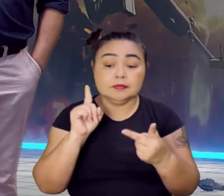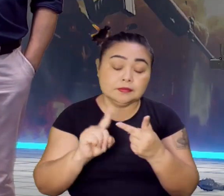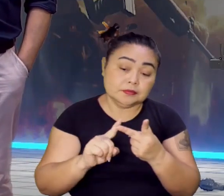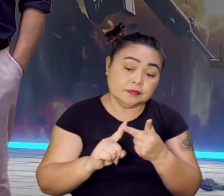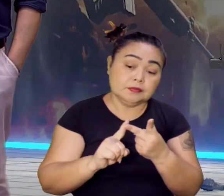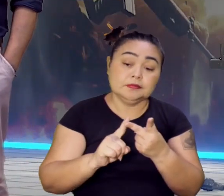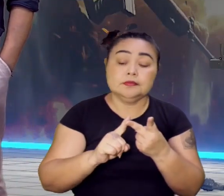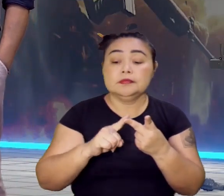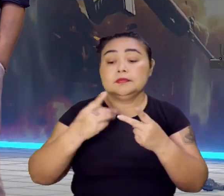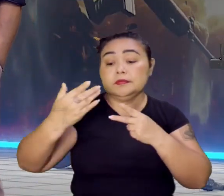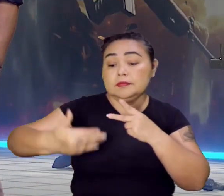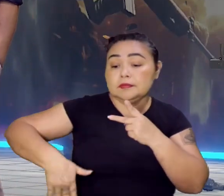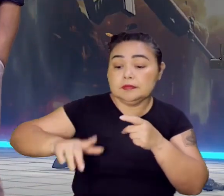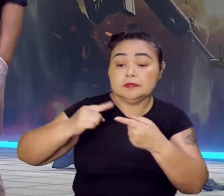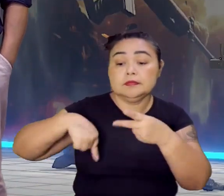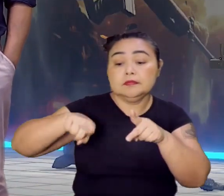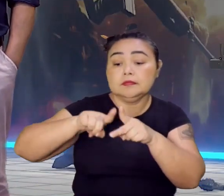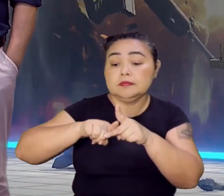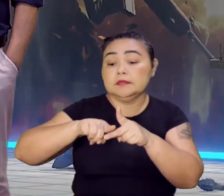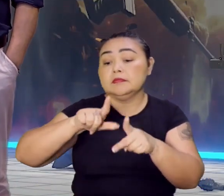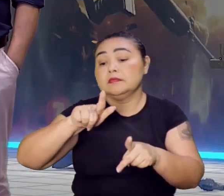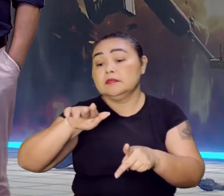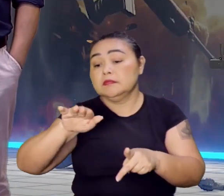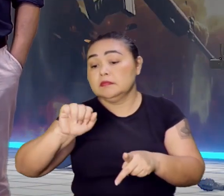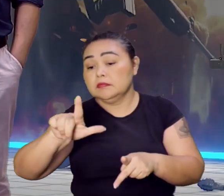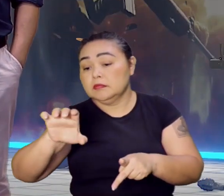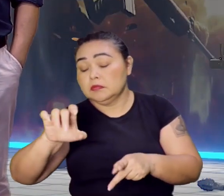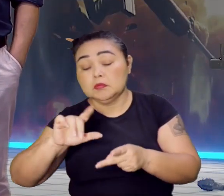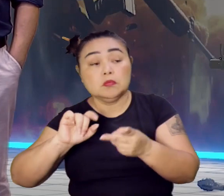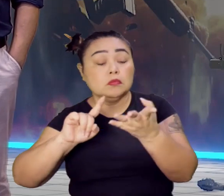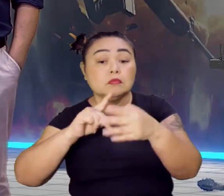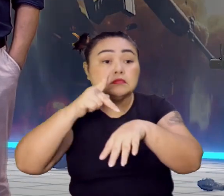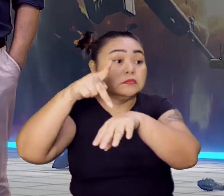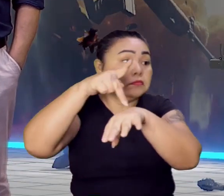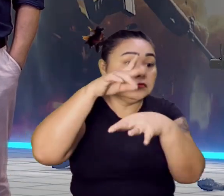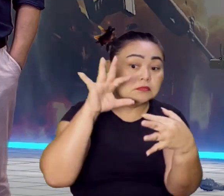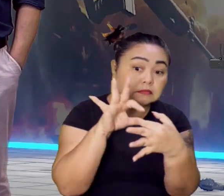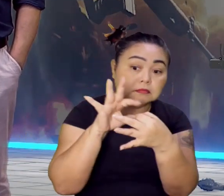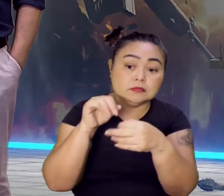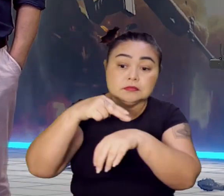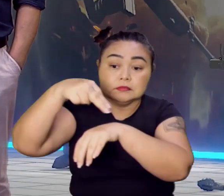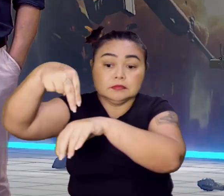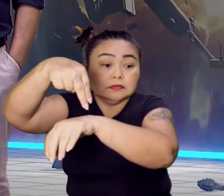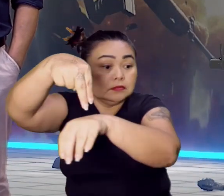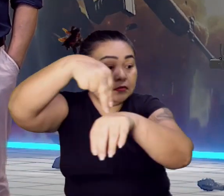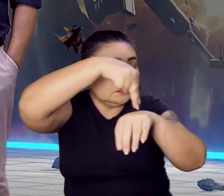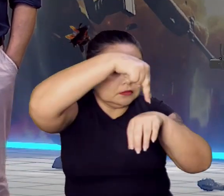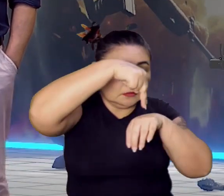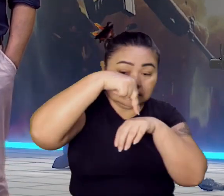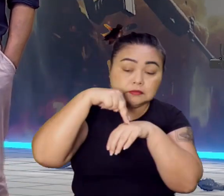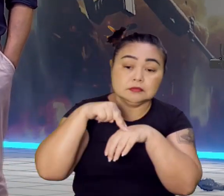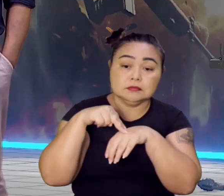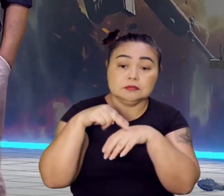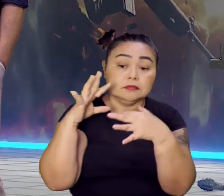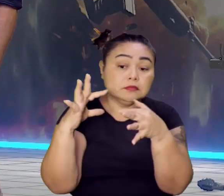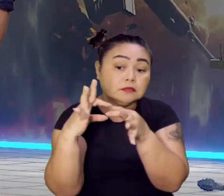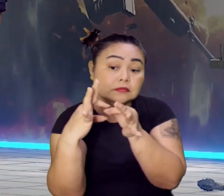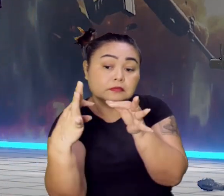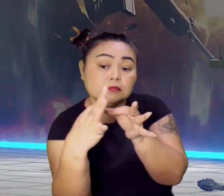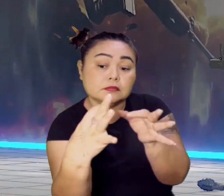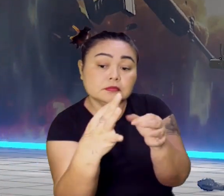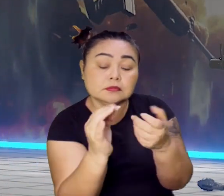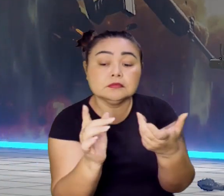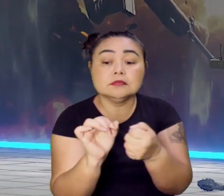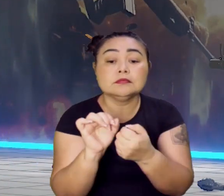Escócia, nós temos o País de Galo, nós temos outras nações que estão ligadas à União